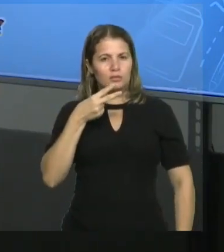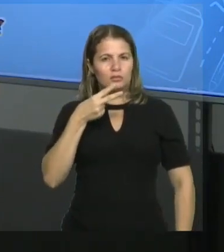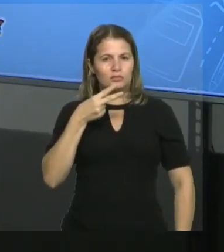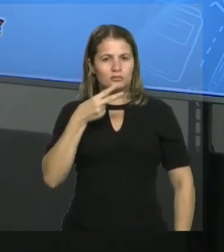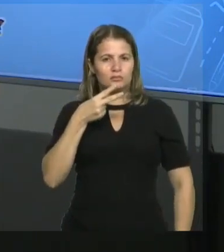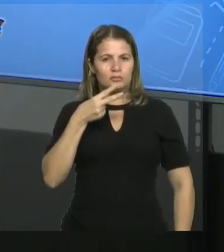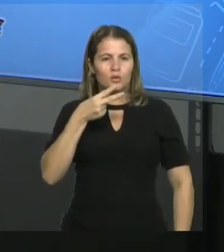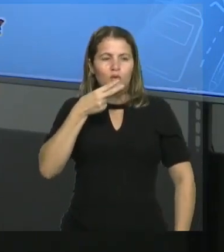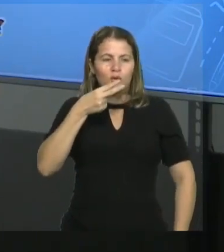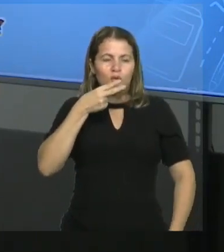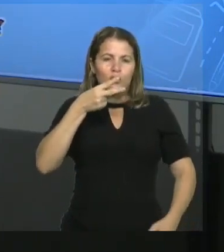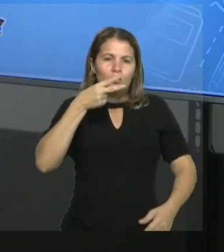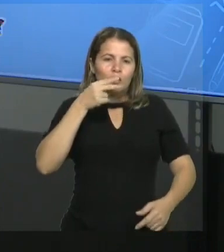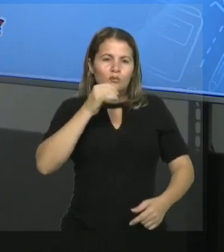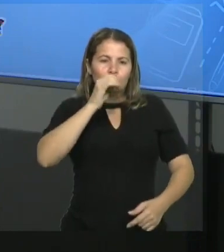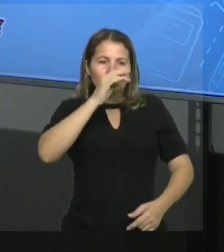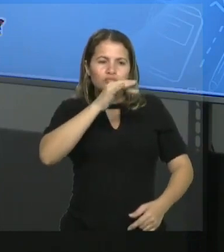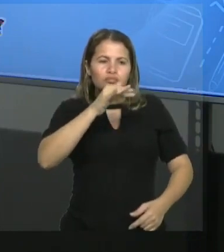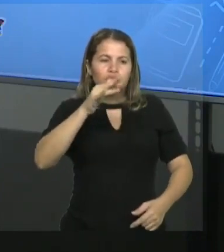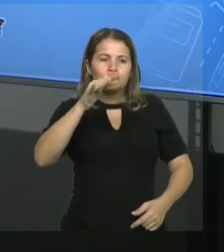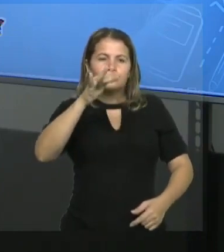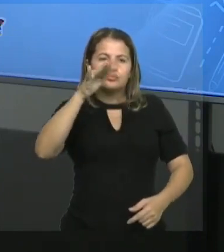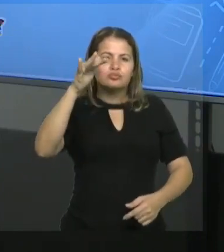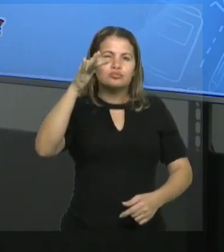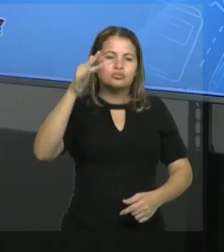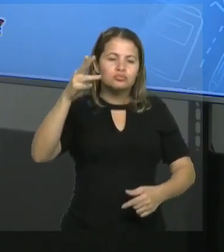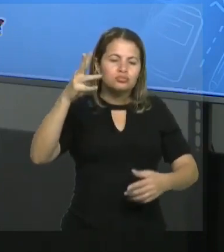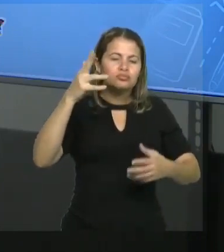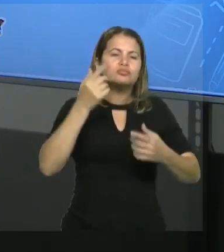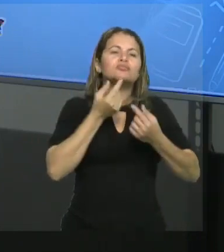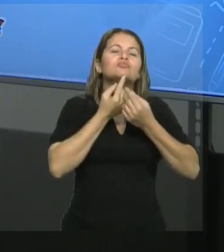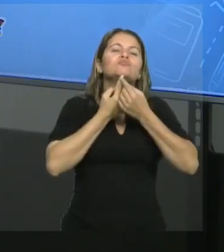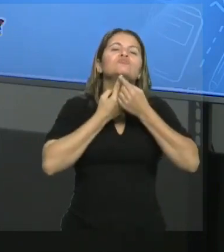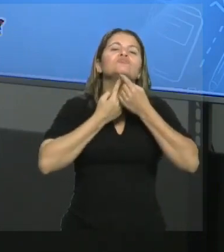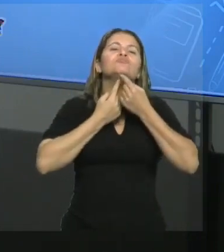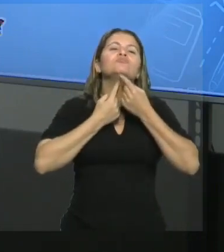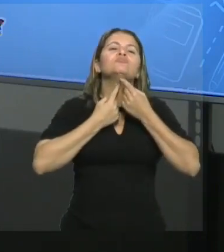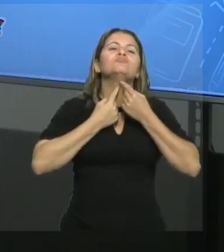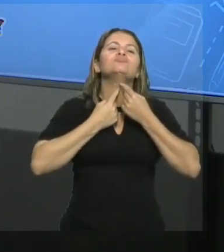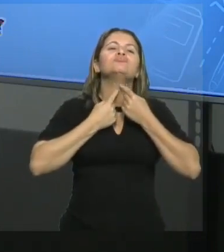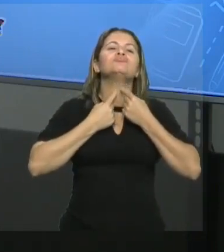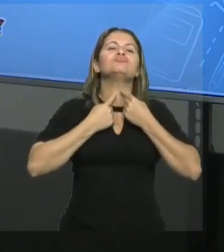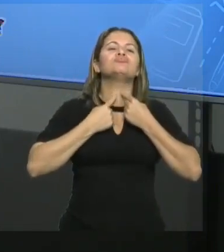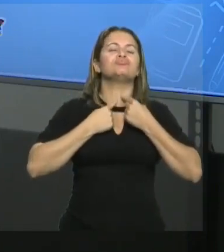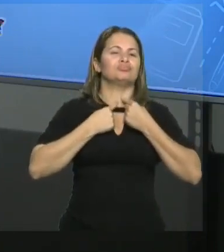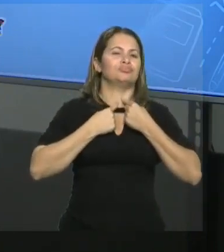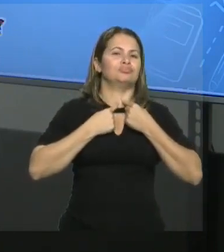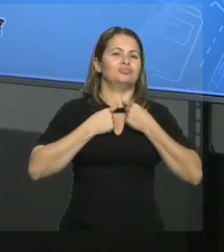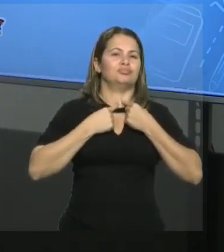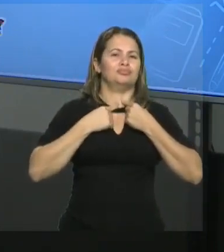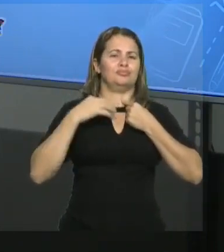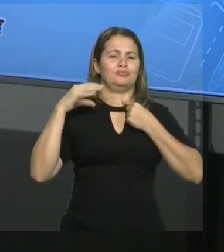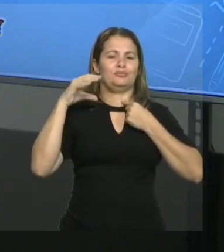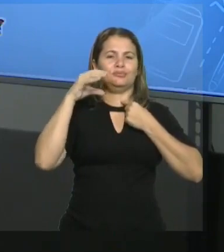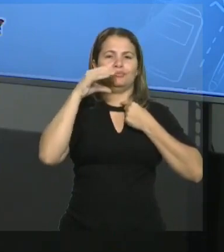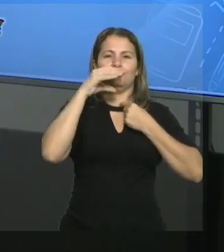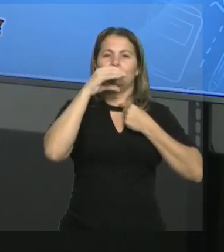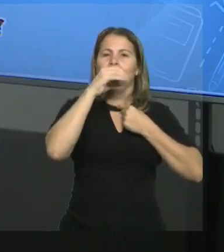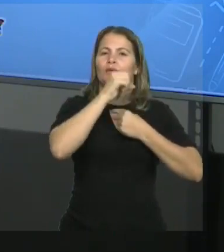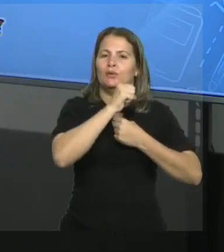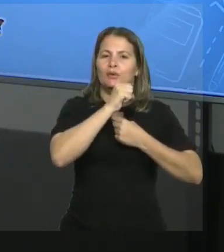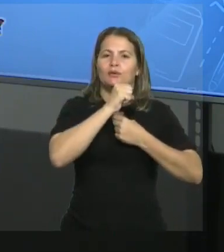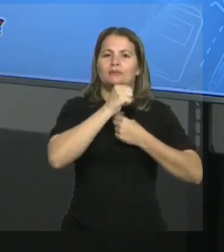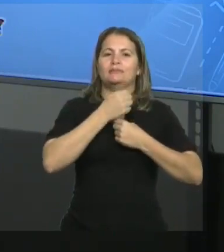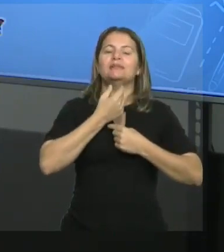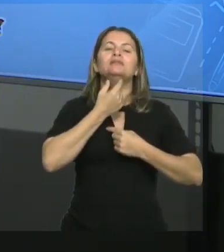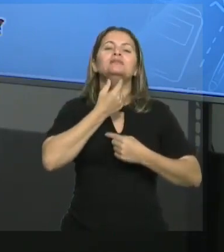o calor da fumaça, ele vai queimando aqueles pelos, na verdade cílios que existem na